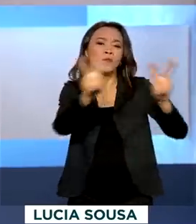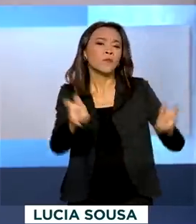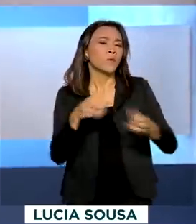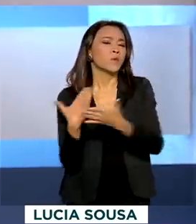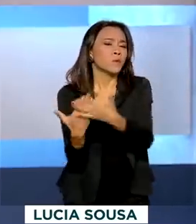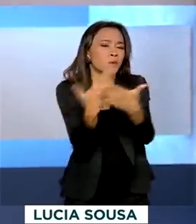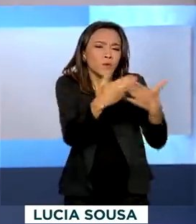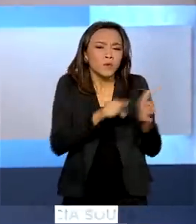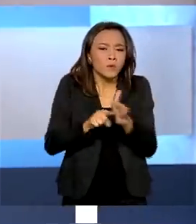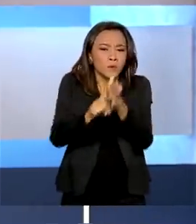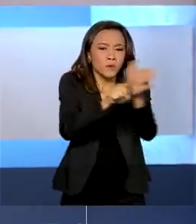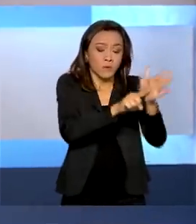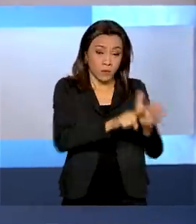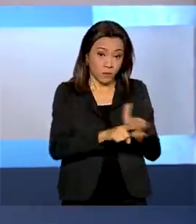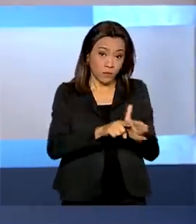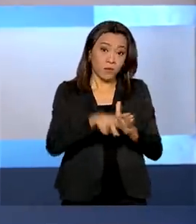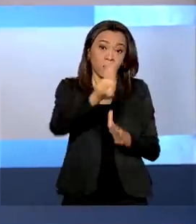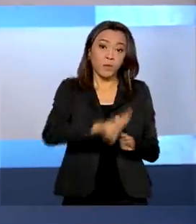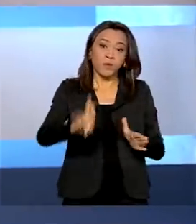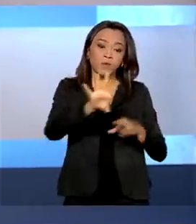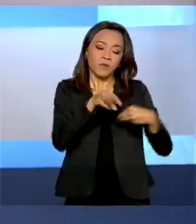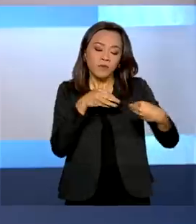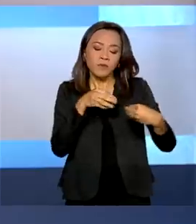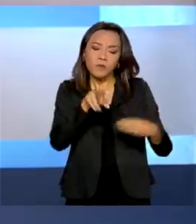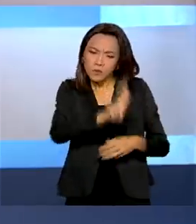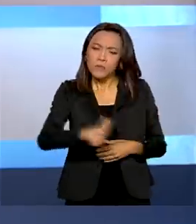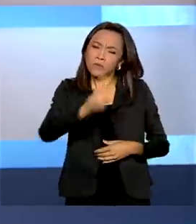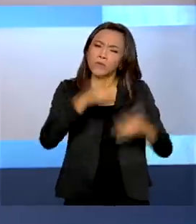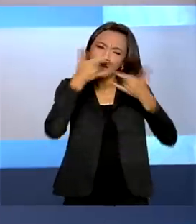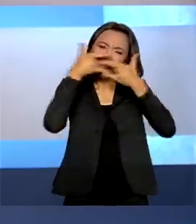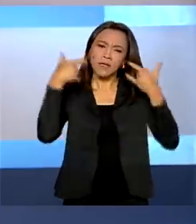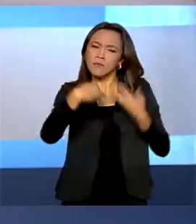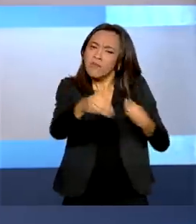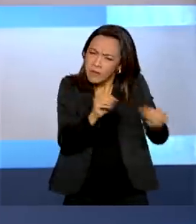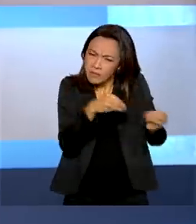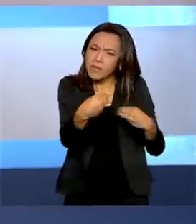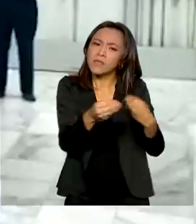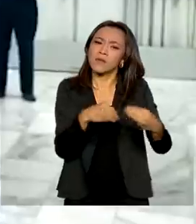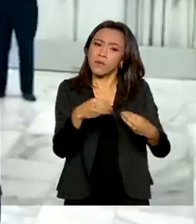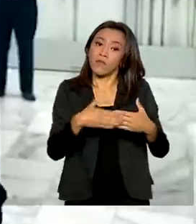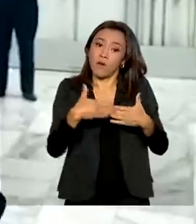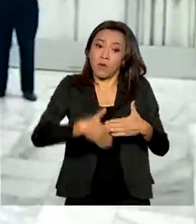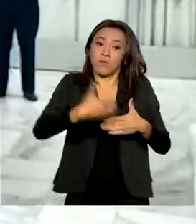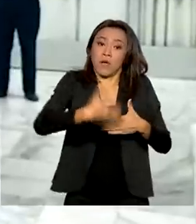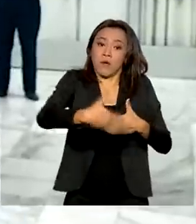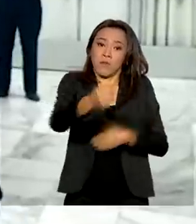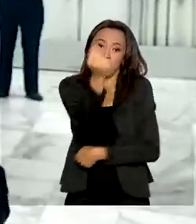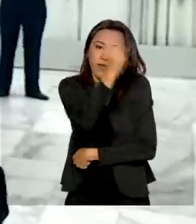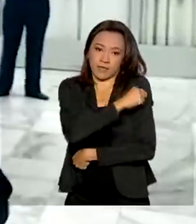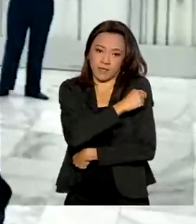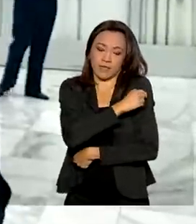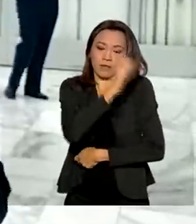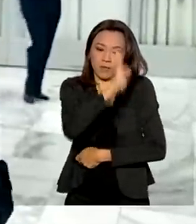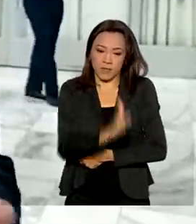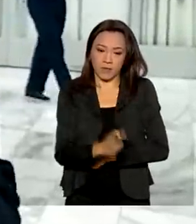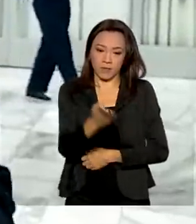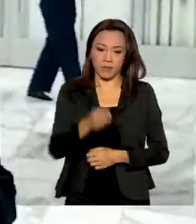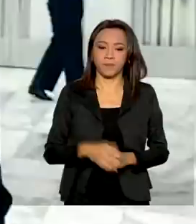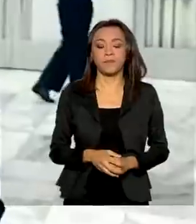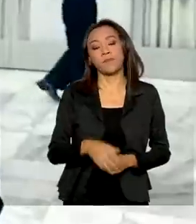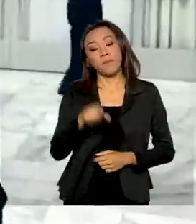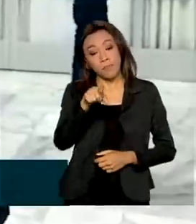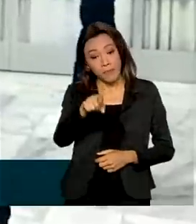flexibilização do uso de máscaras conforme o avanço da vacinação no país. O presidente está muito